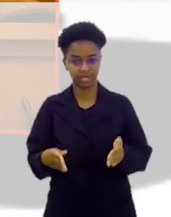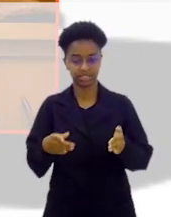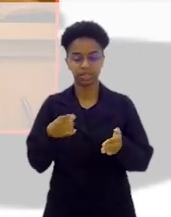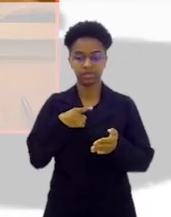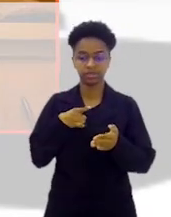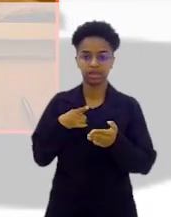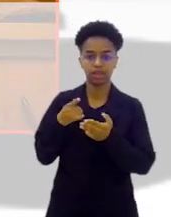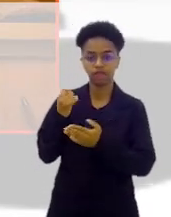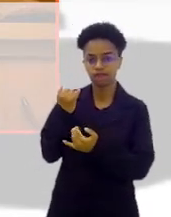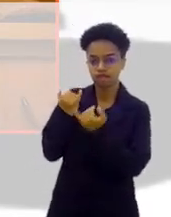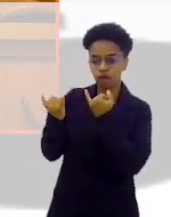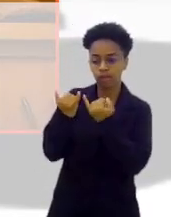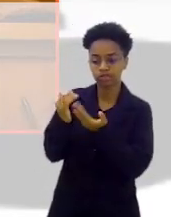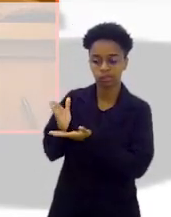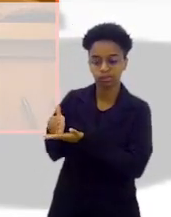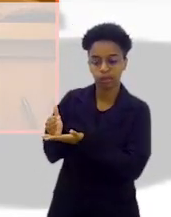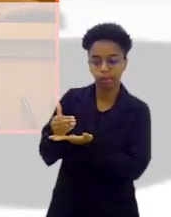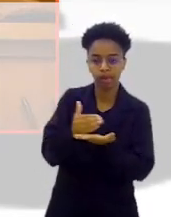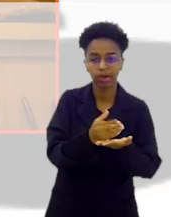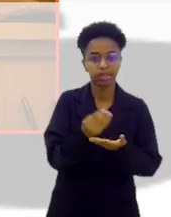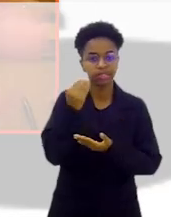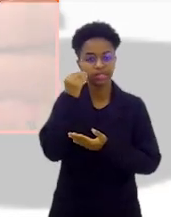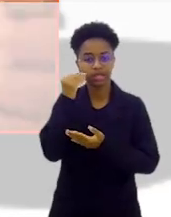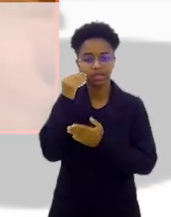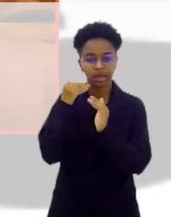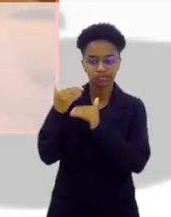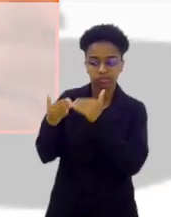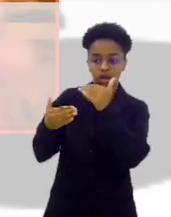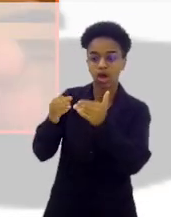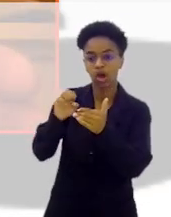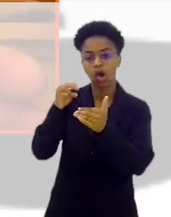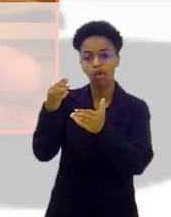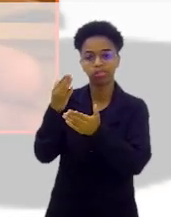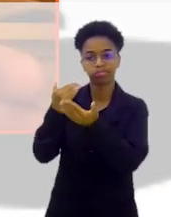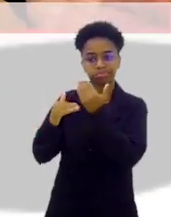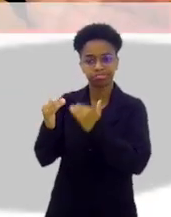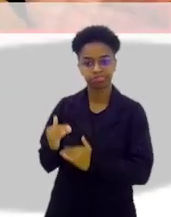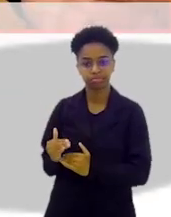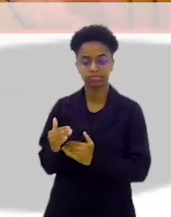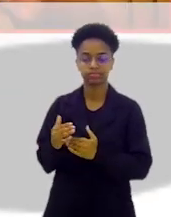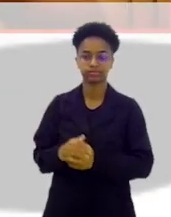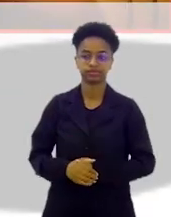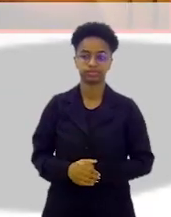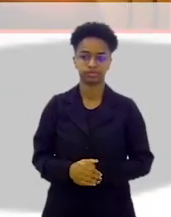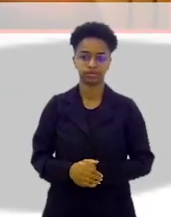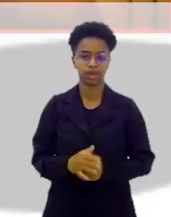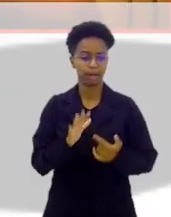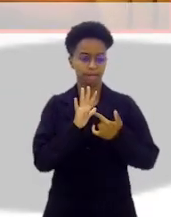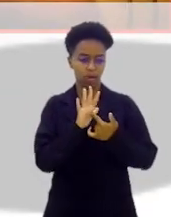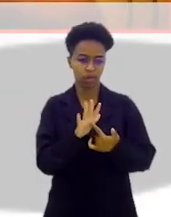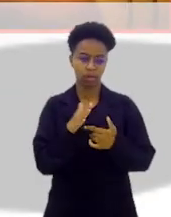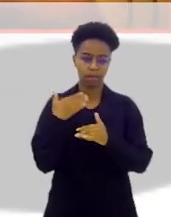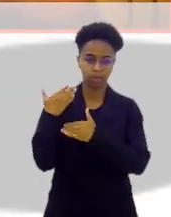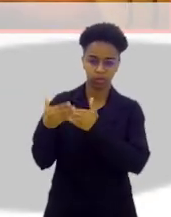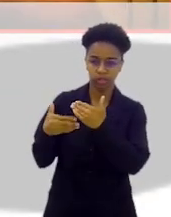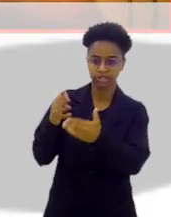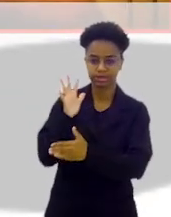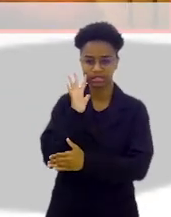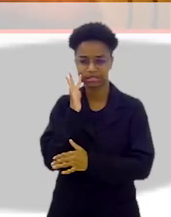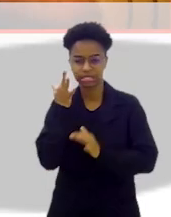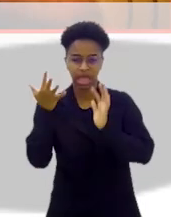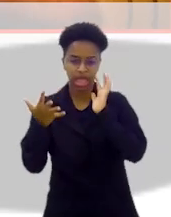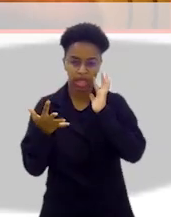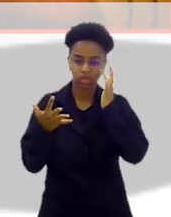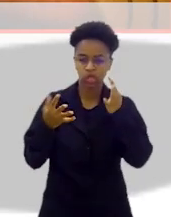vai colher dados para se promover ou não se promover. Então... Processo decisório, né?